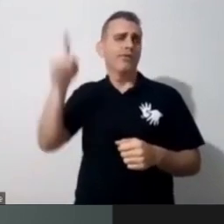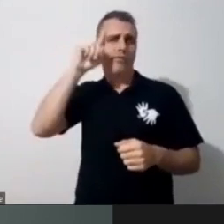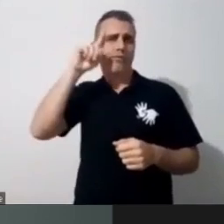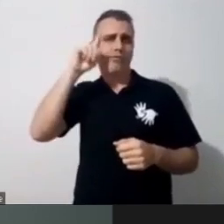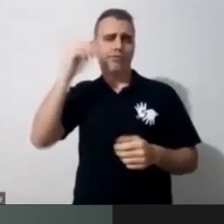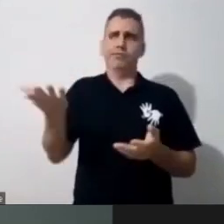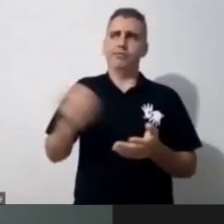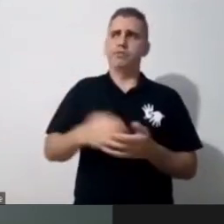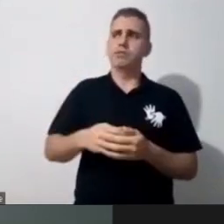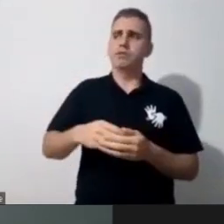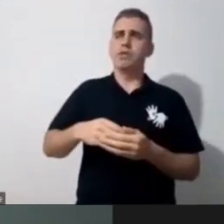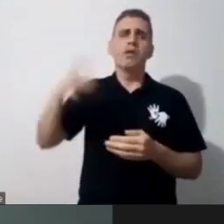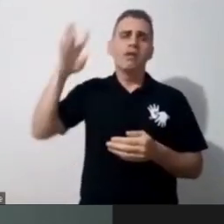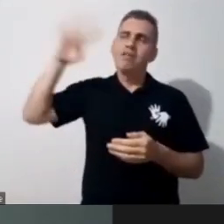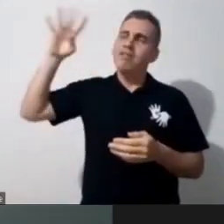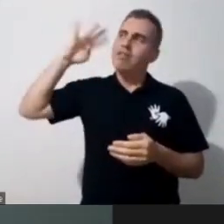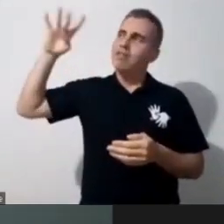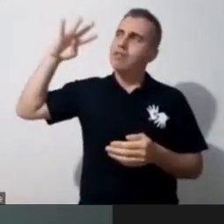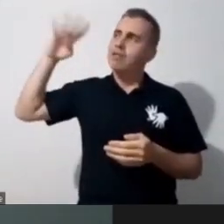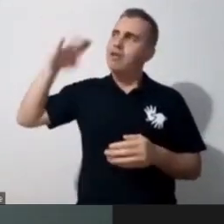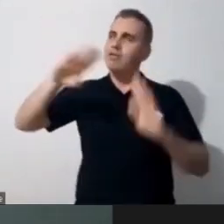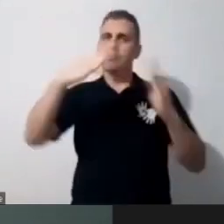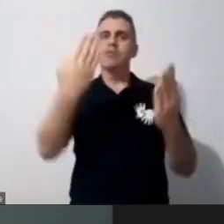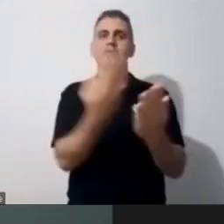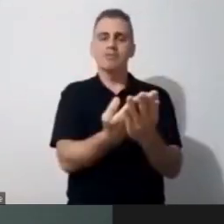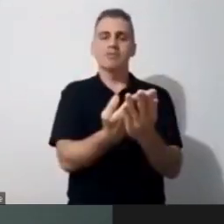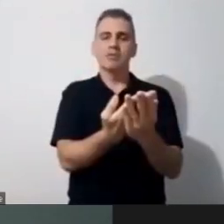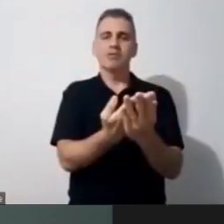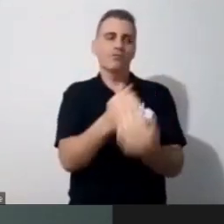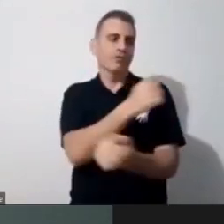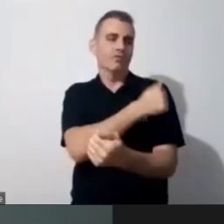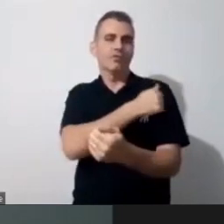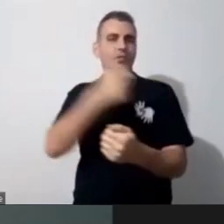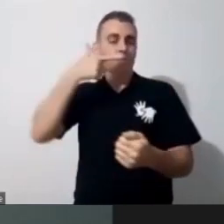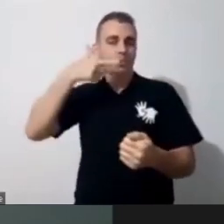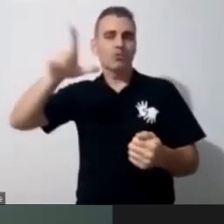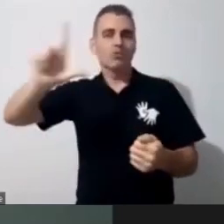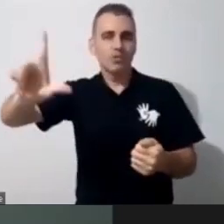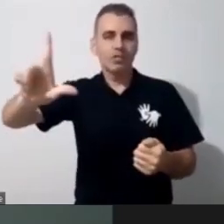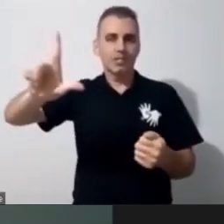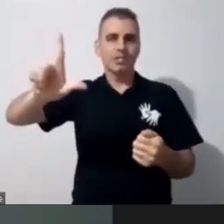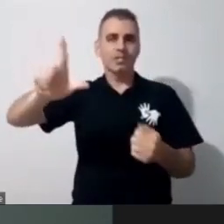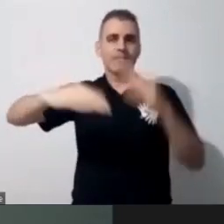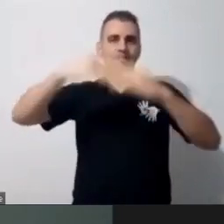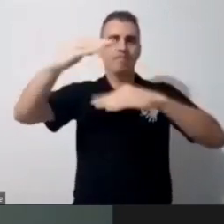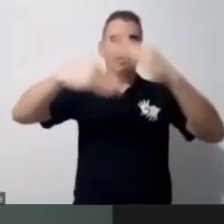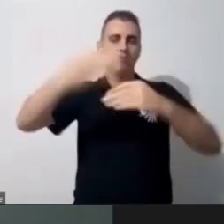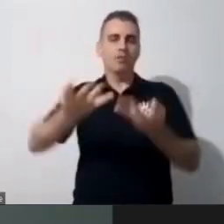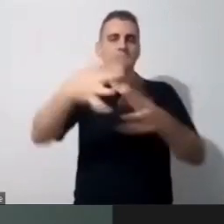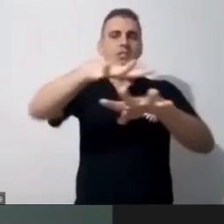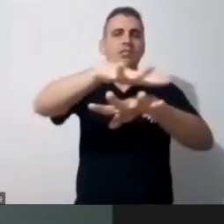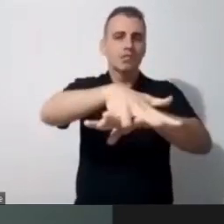uma escola, né, onde ele consiga construir essa inclusão, né, dentro de